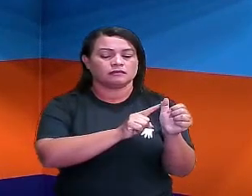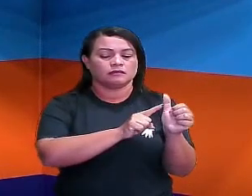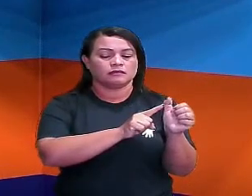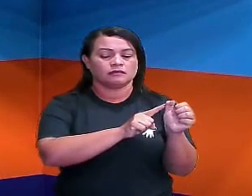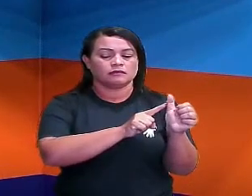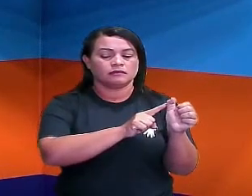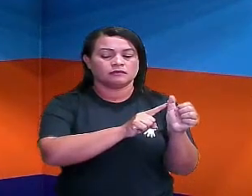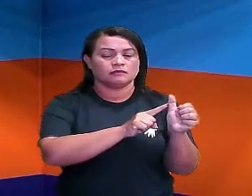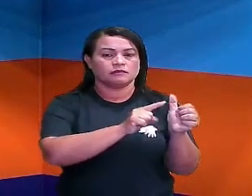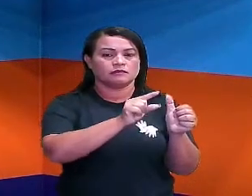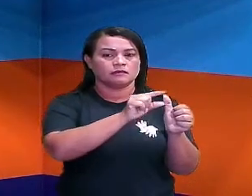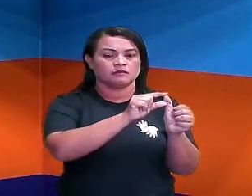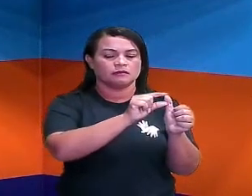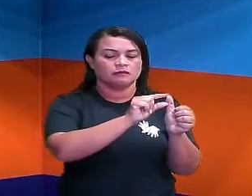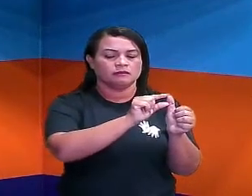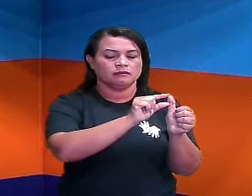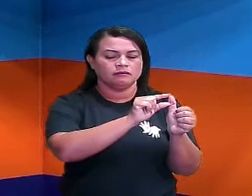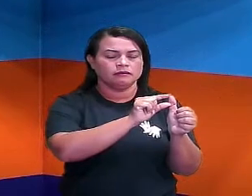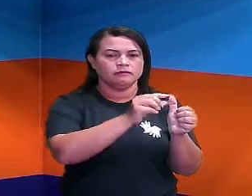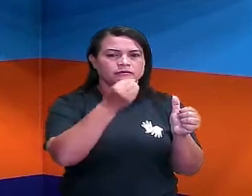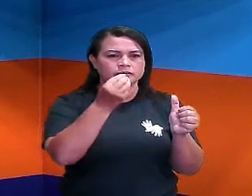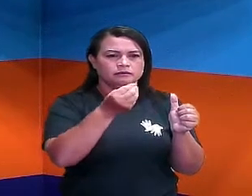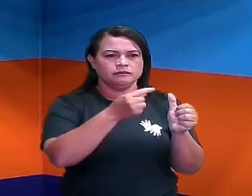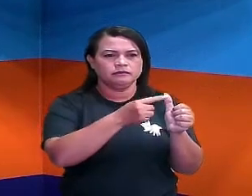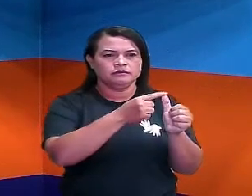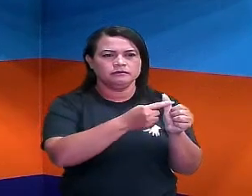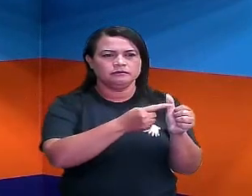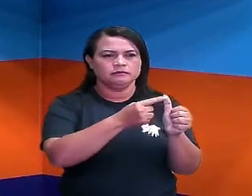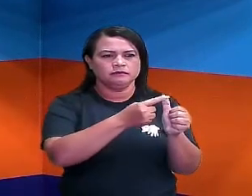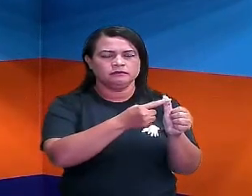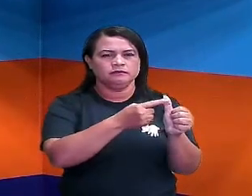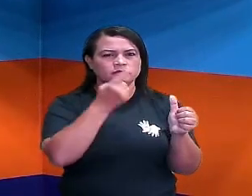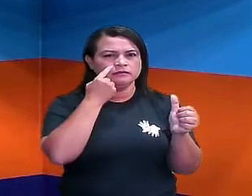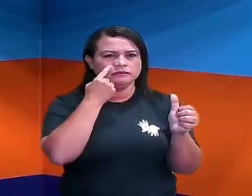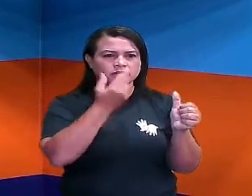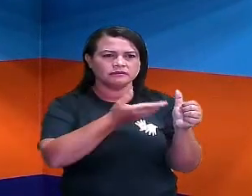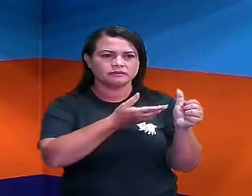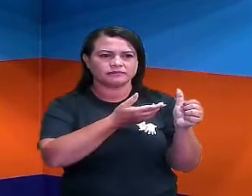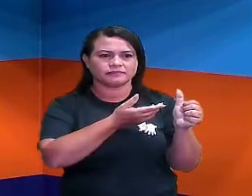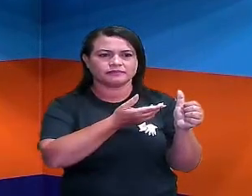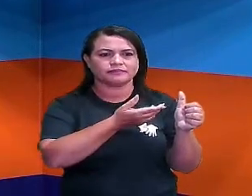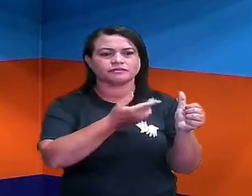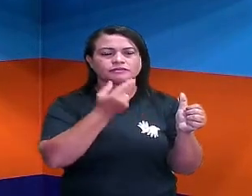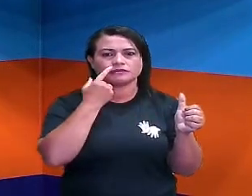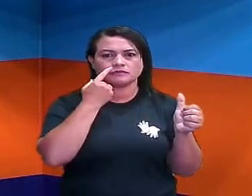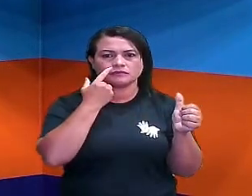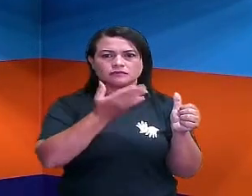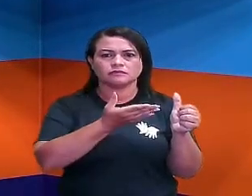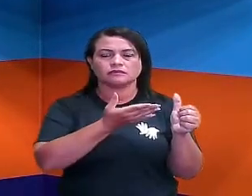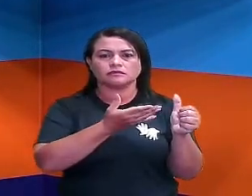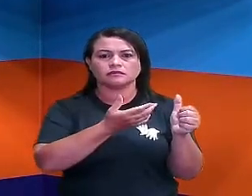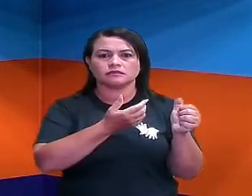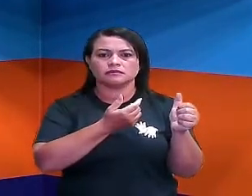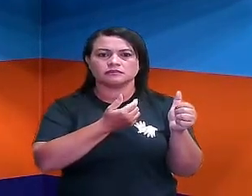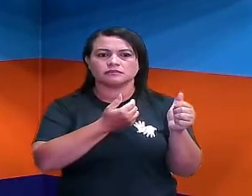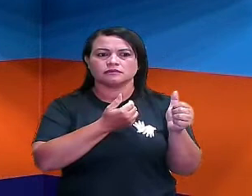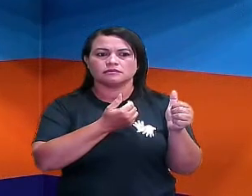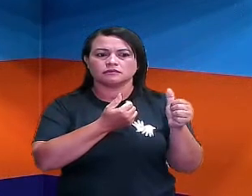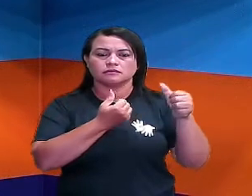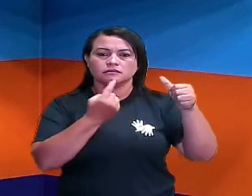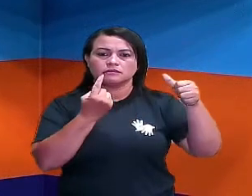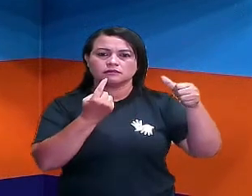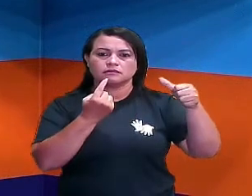pontinha do dedo. E aí, a gente usa, medindo assim. Por exemplo, um polegar, dois,